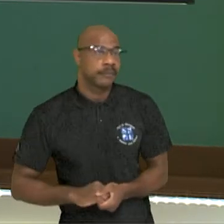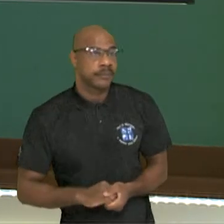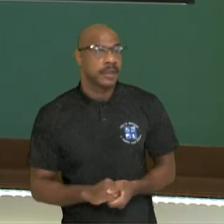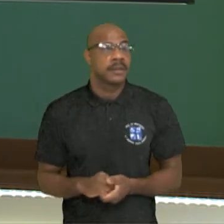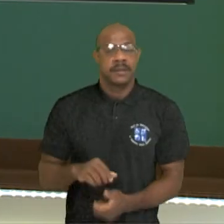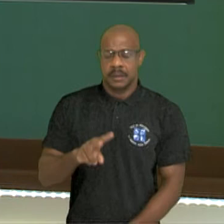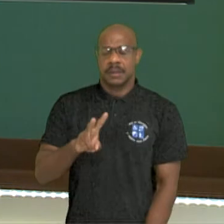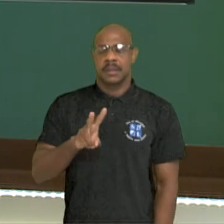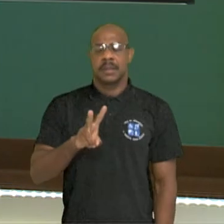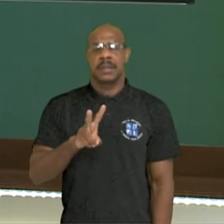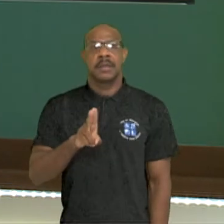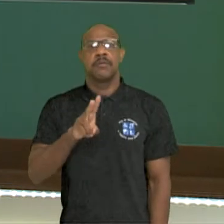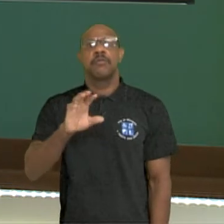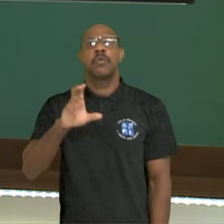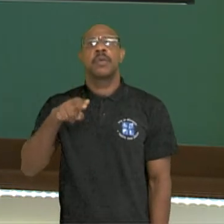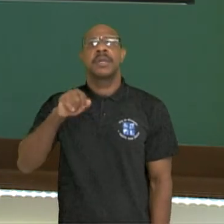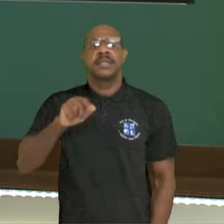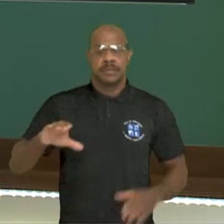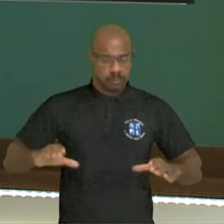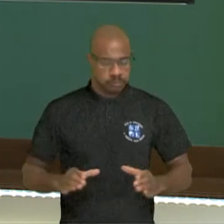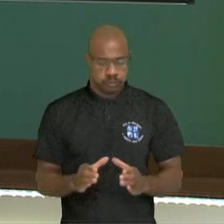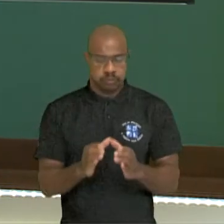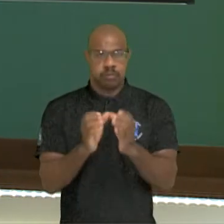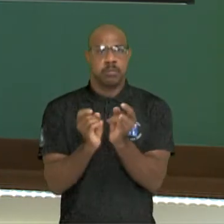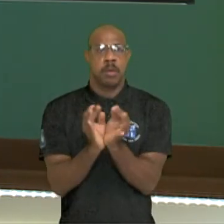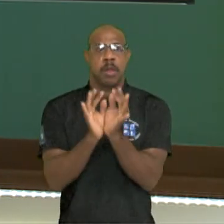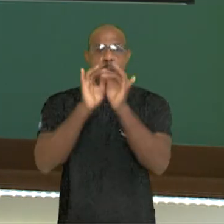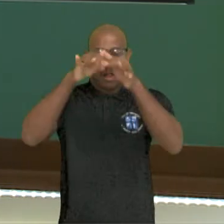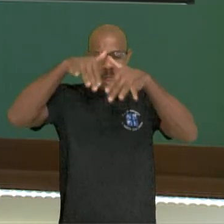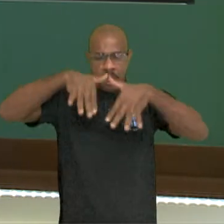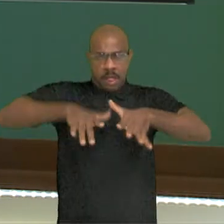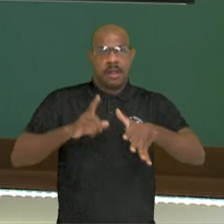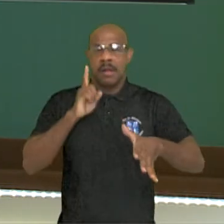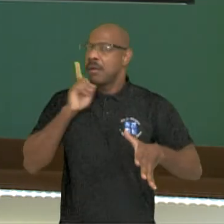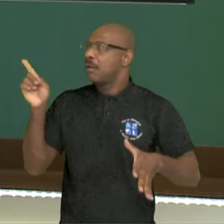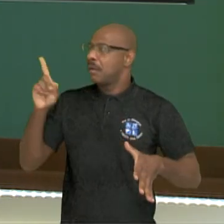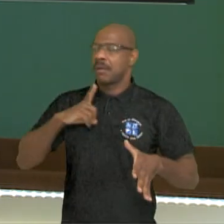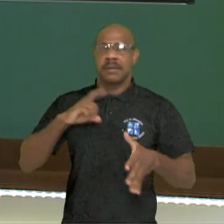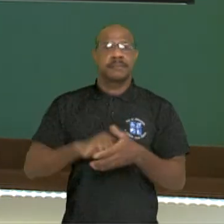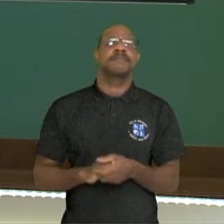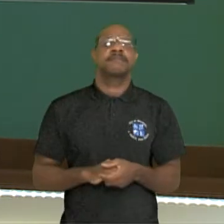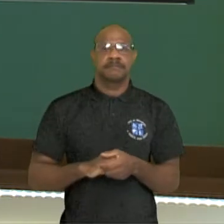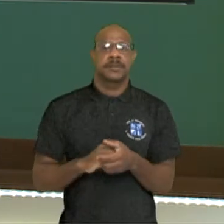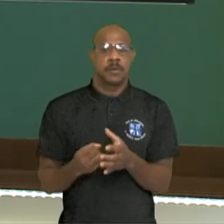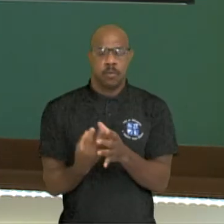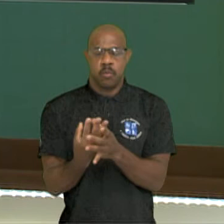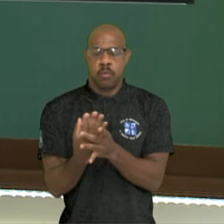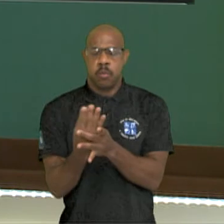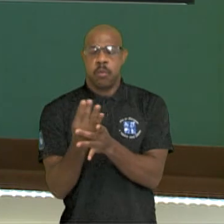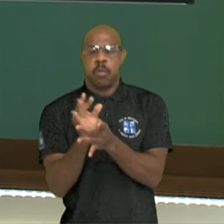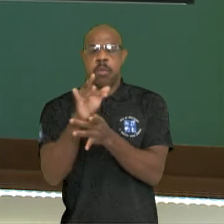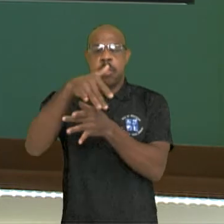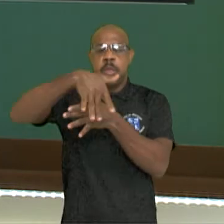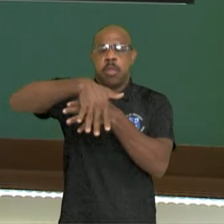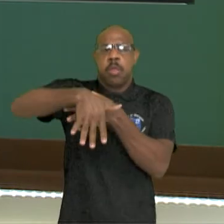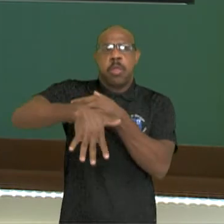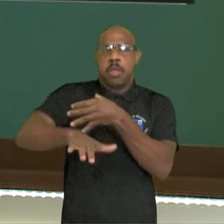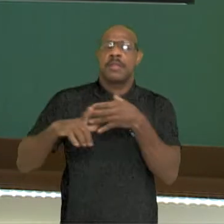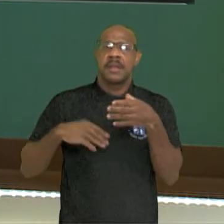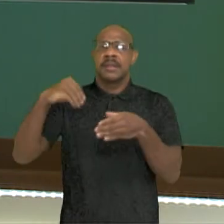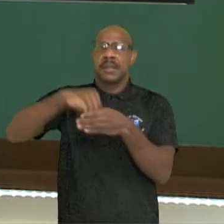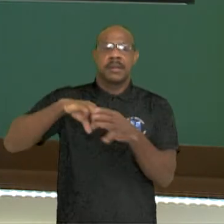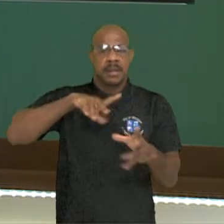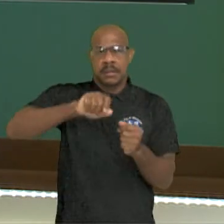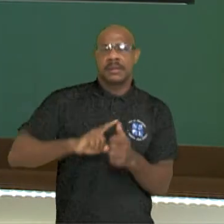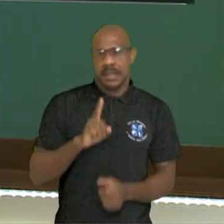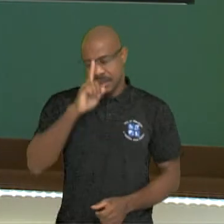vulcanismo. Quando eu tenho essa movimentação de placas tectônicas, eu vou ter as erupções vulcânicas também, dentro de